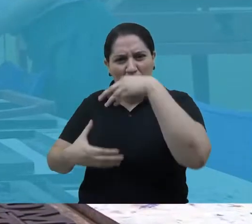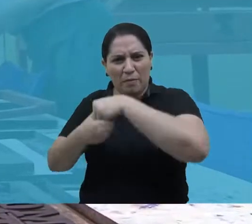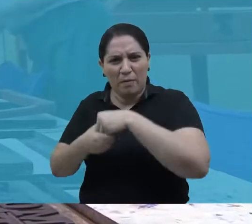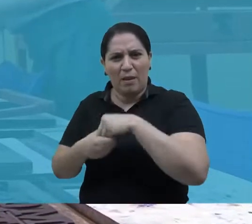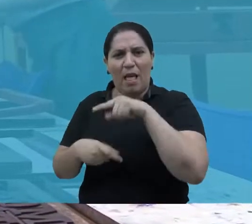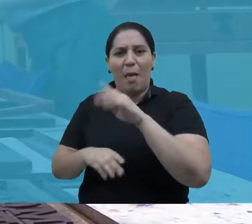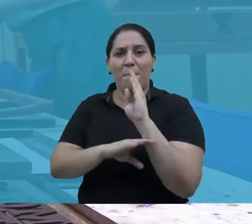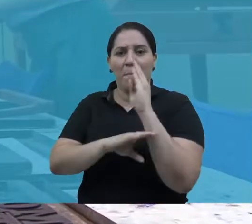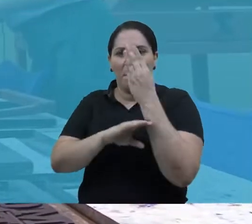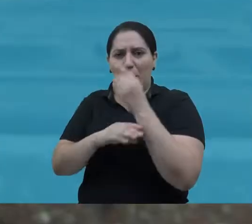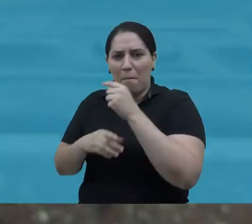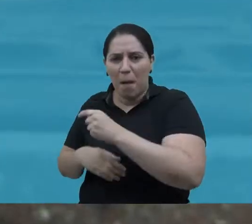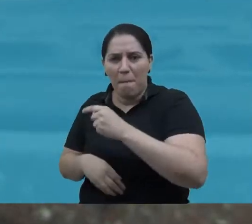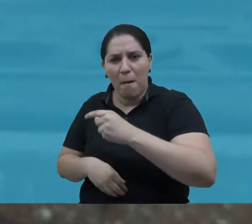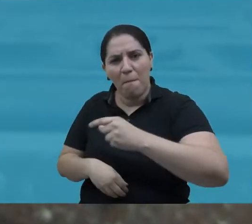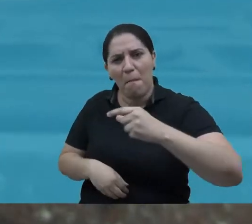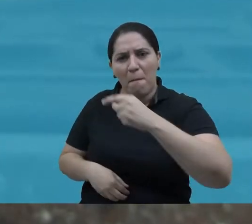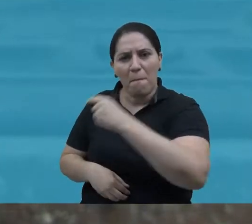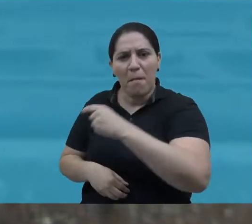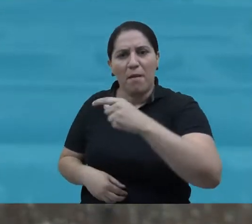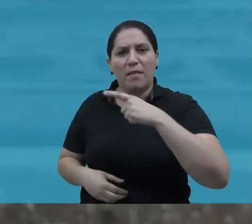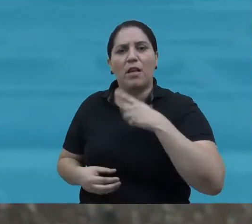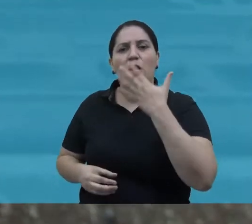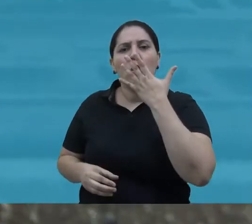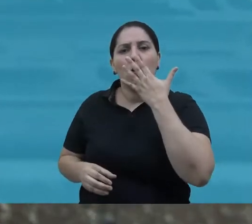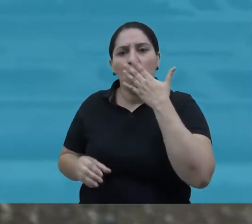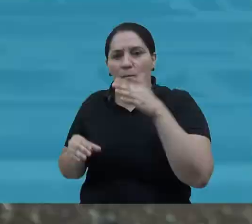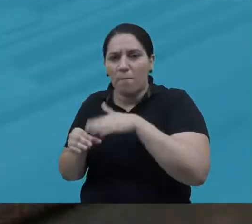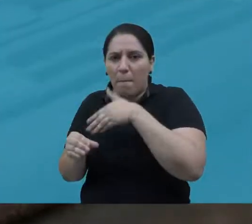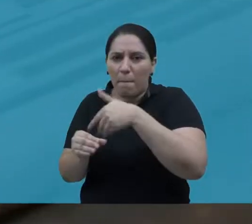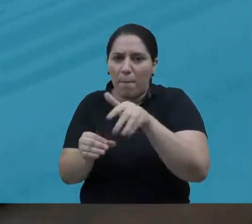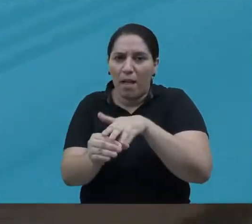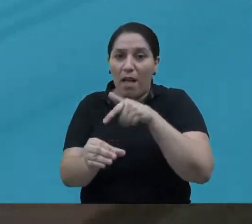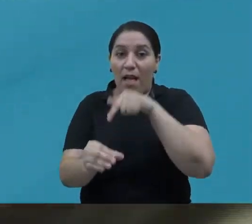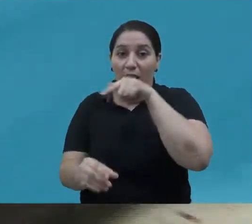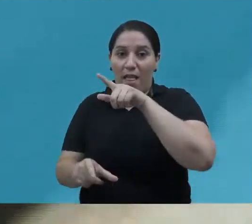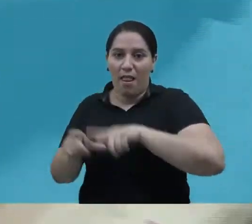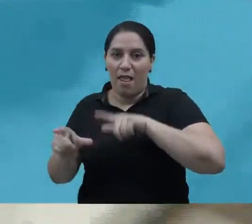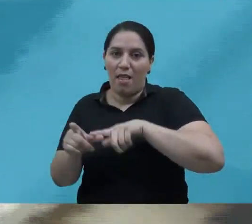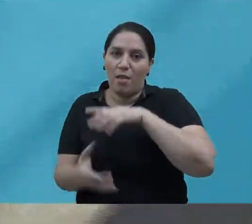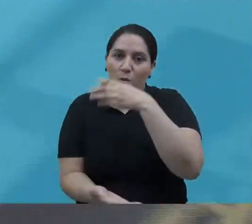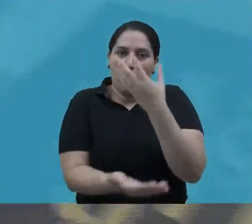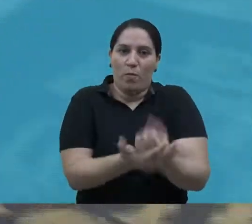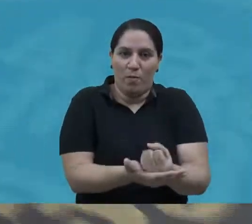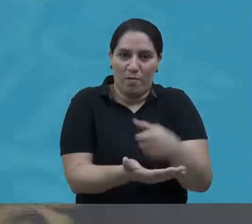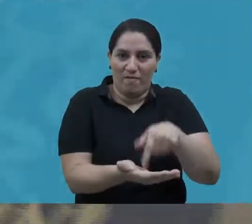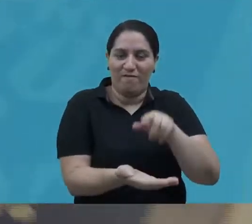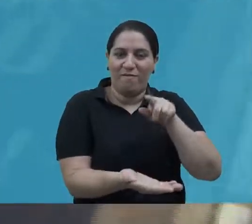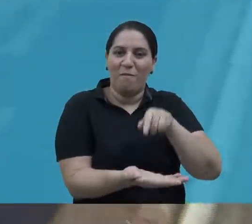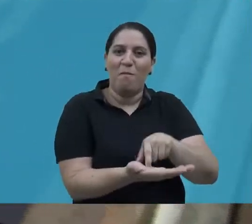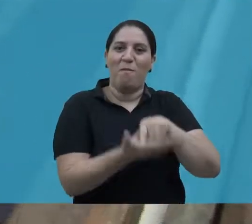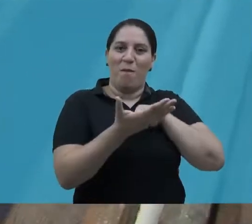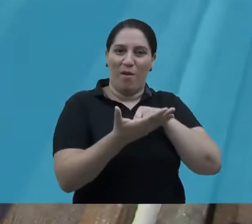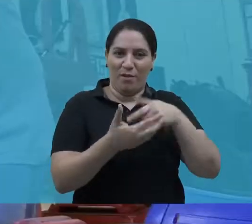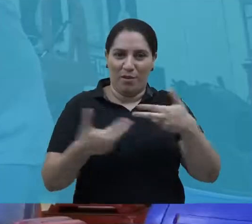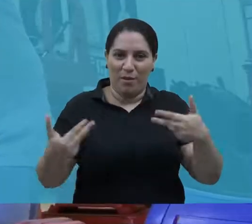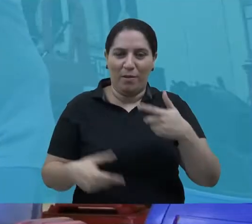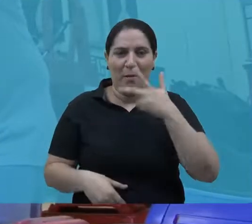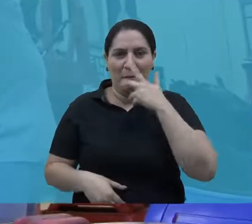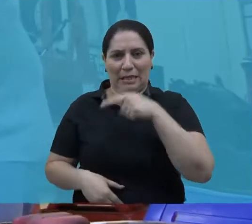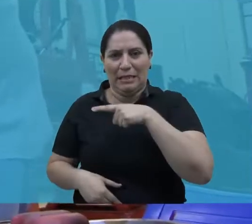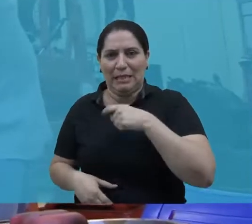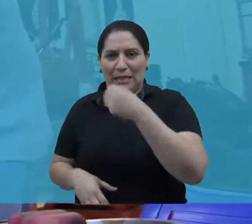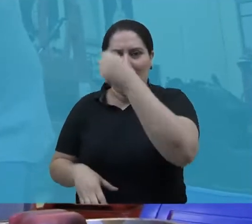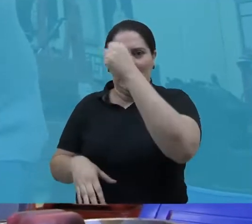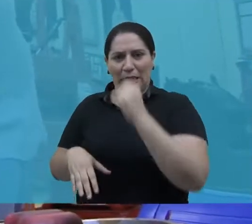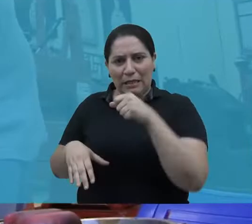Pequenos blocos de madeira são cuidadosamente ajustados. A tinta cobre as letras que vão formar a imagem final. Um